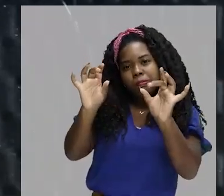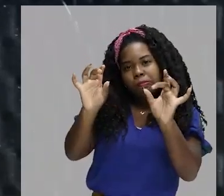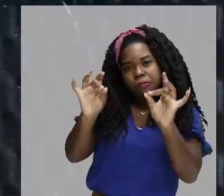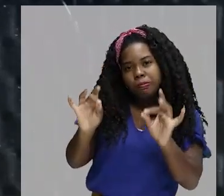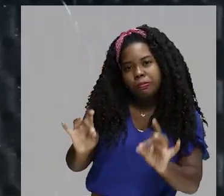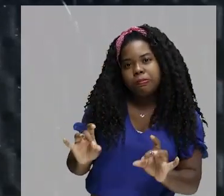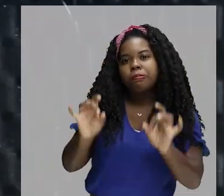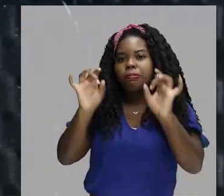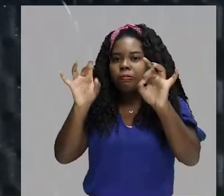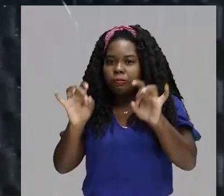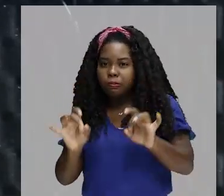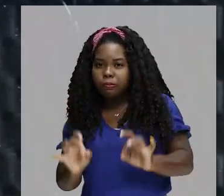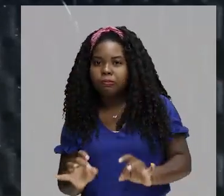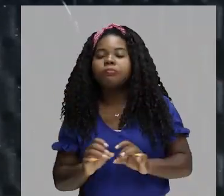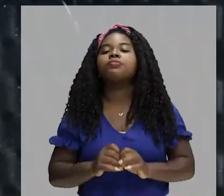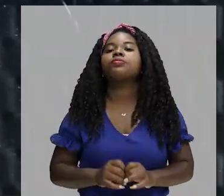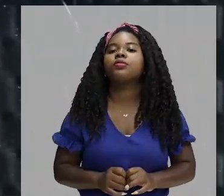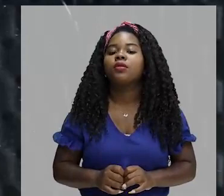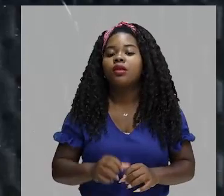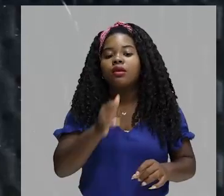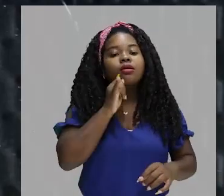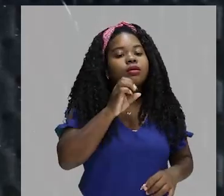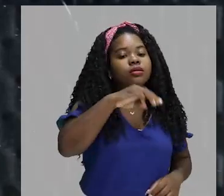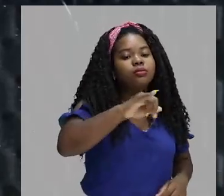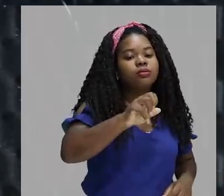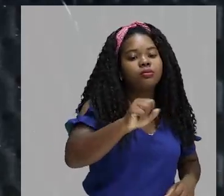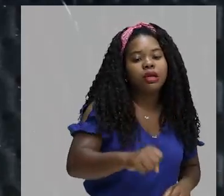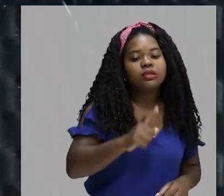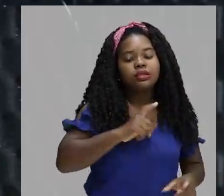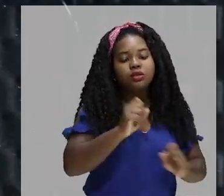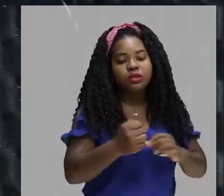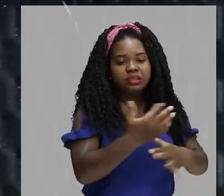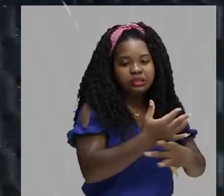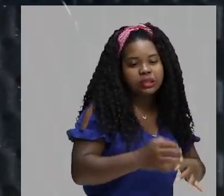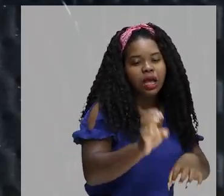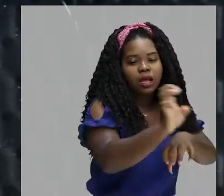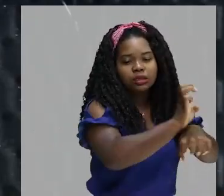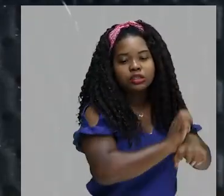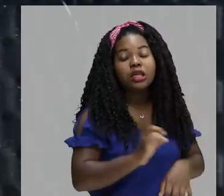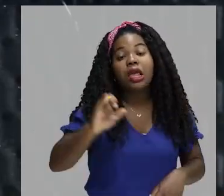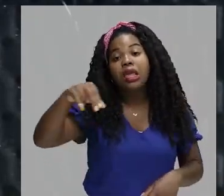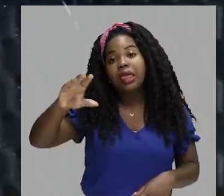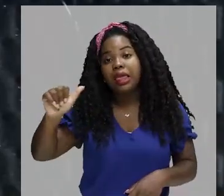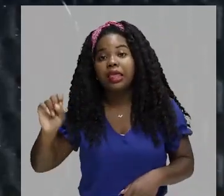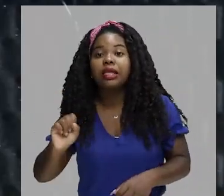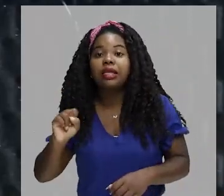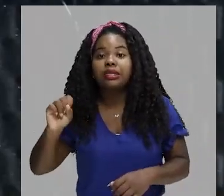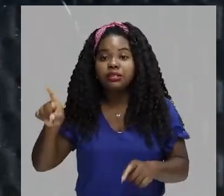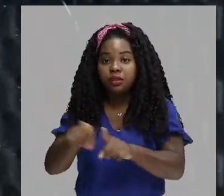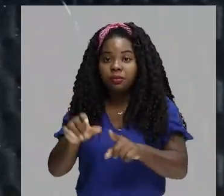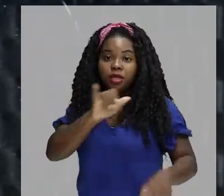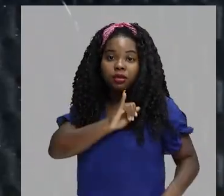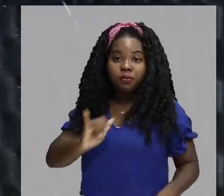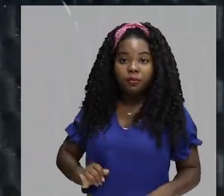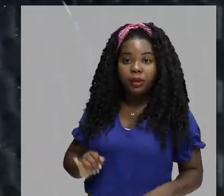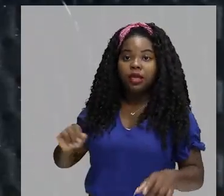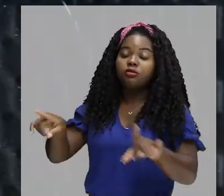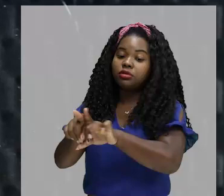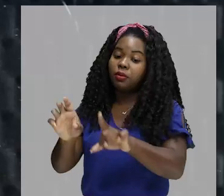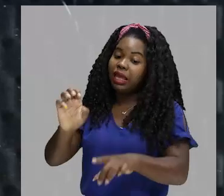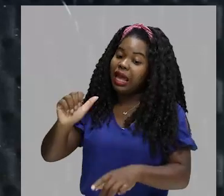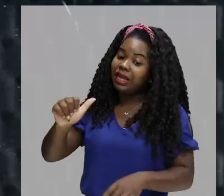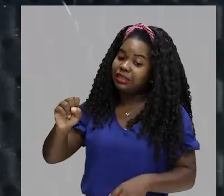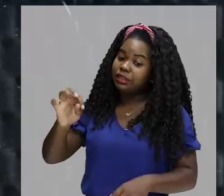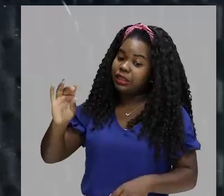por exemplo, os maias, eles vão formar cidades e estados, os incas vão formar o grande império, os aztecas formaram uma